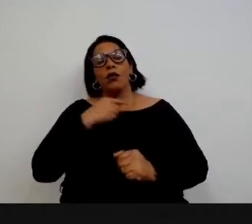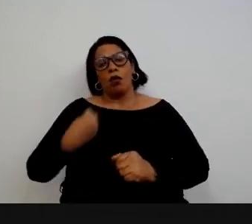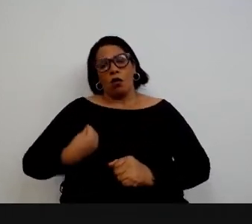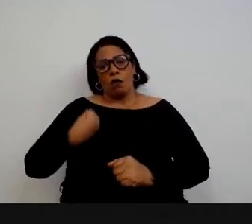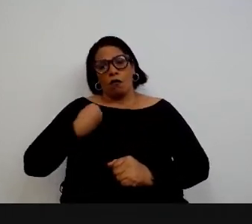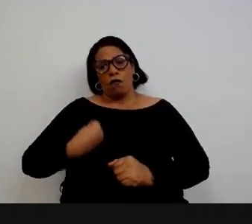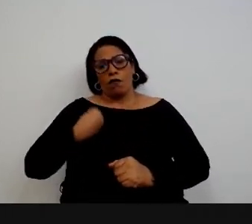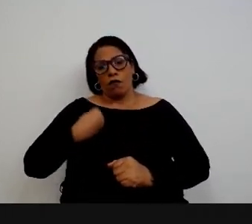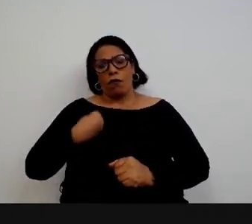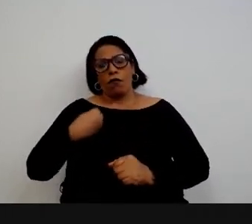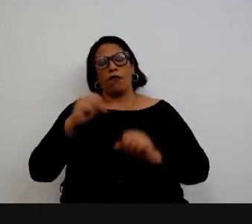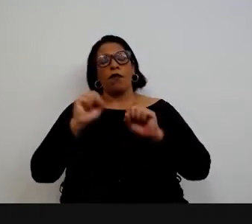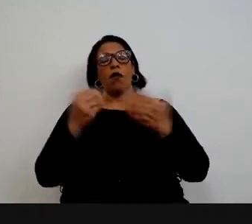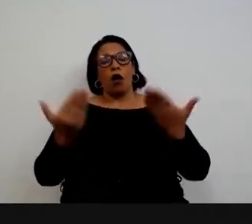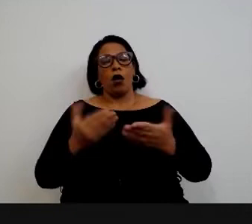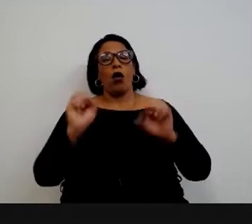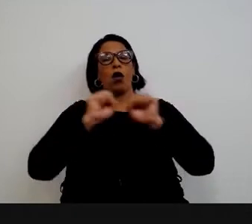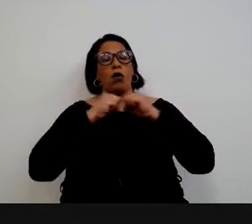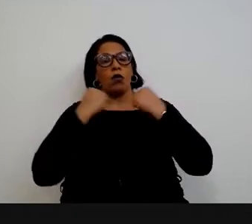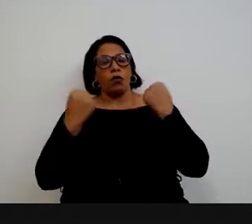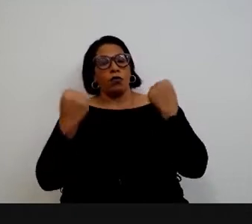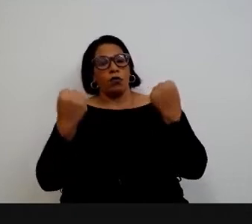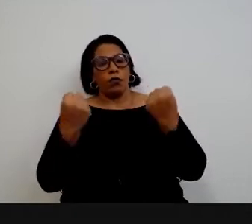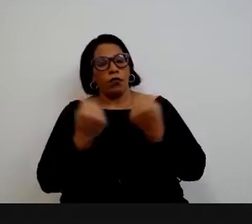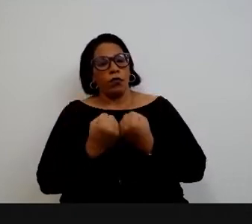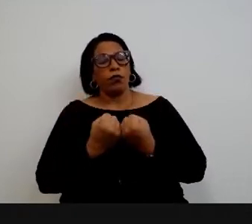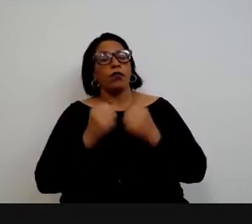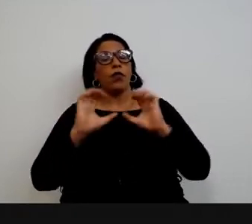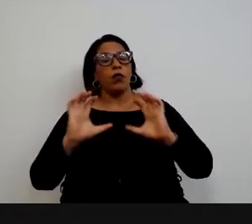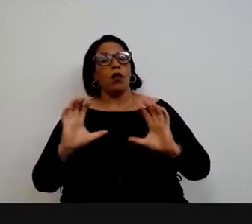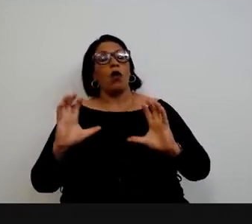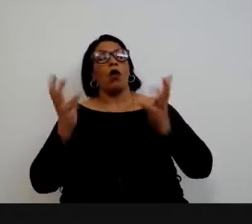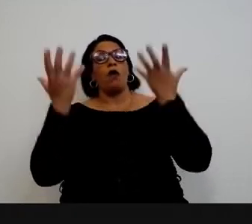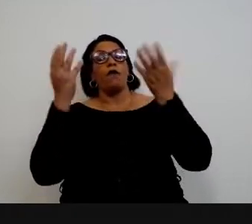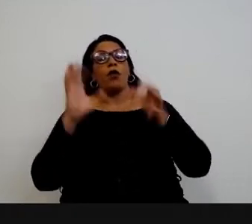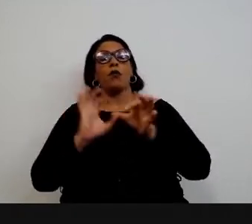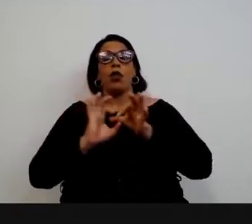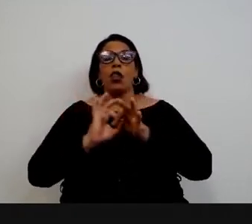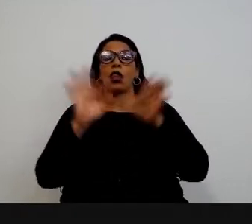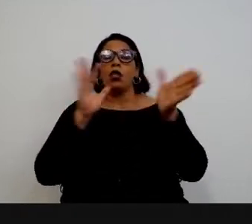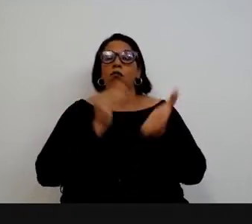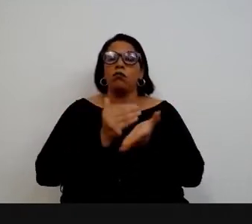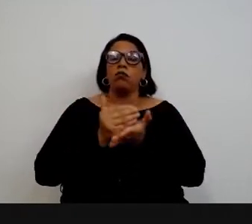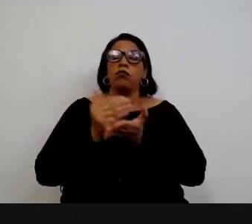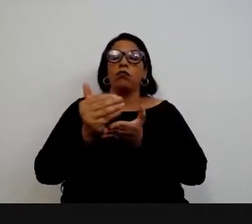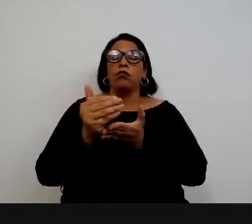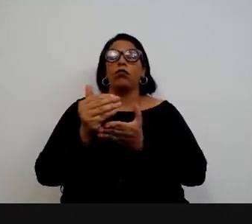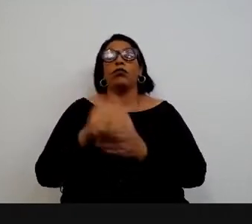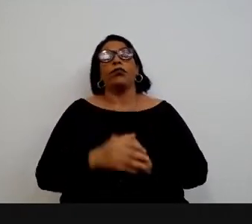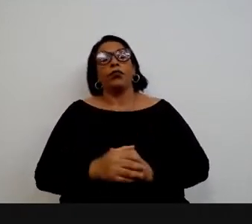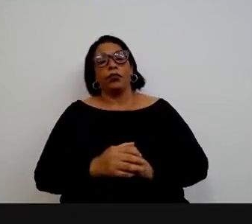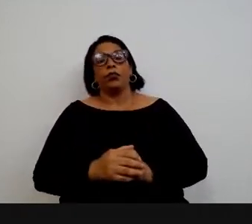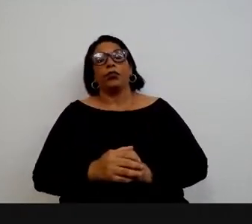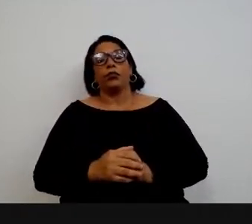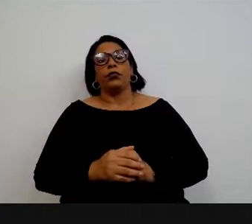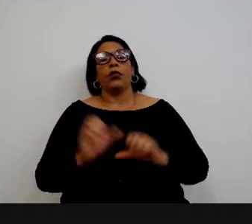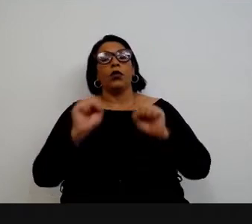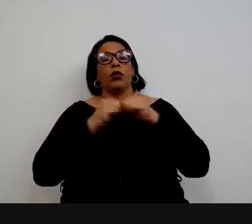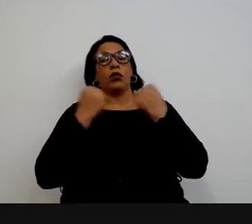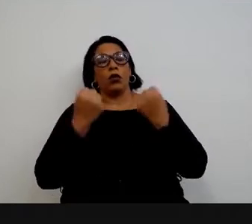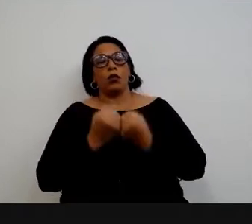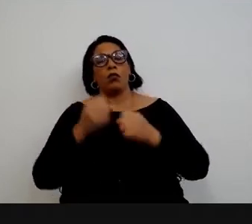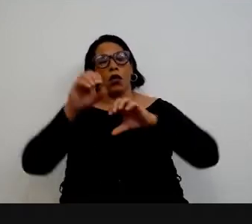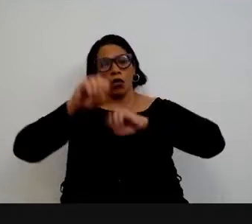prestigiando esse nosso evento de abertura do